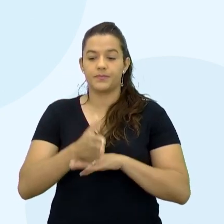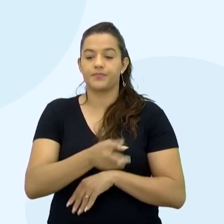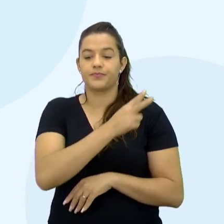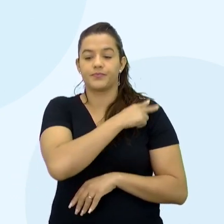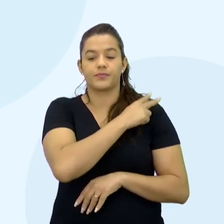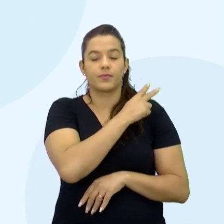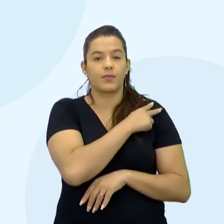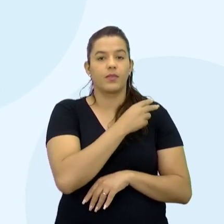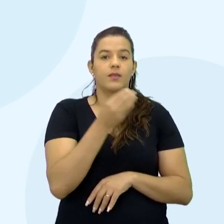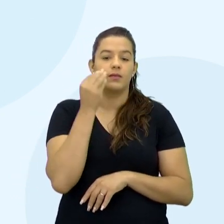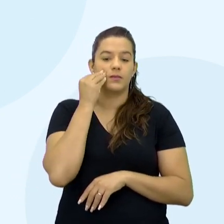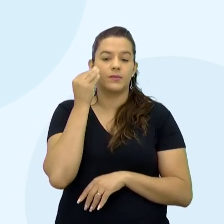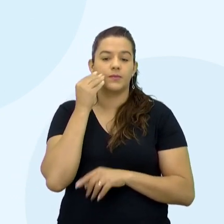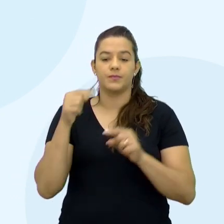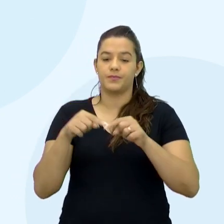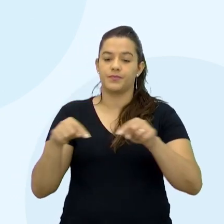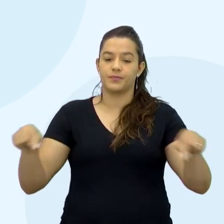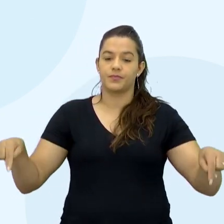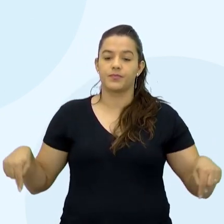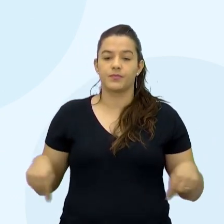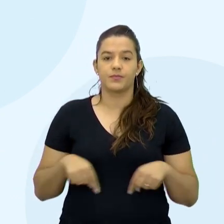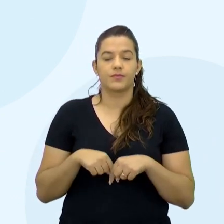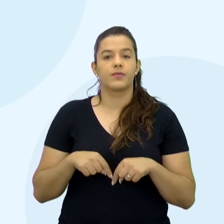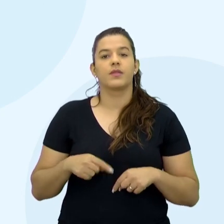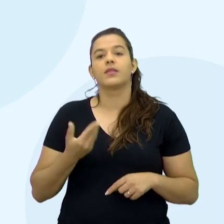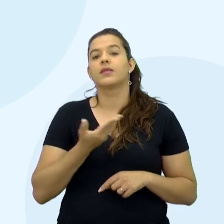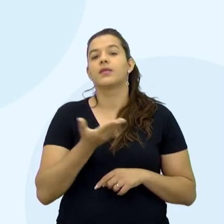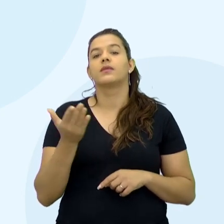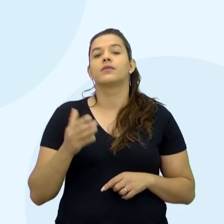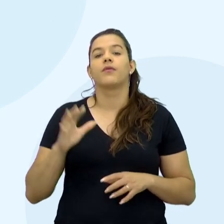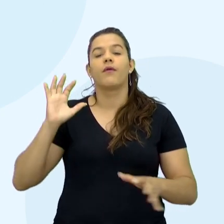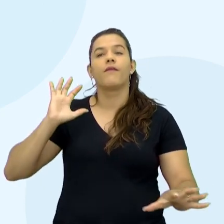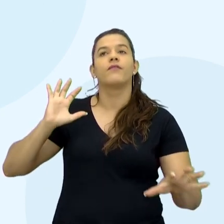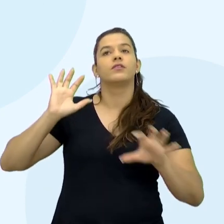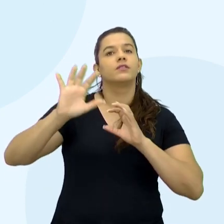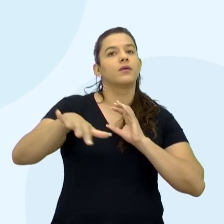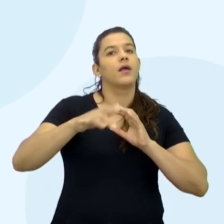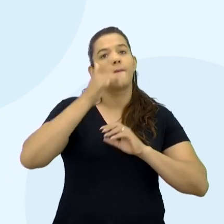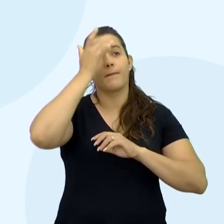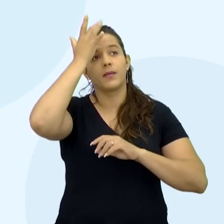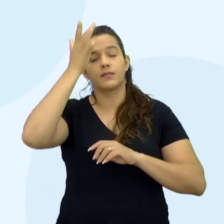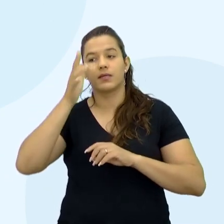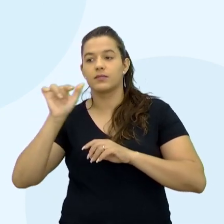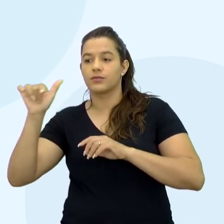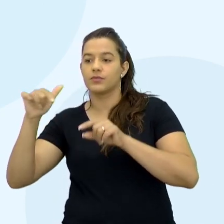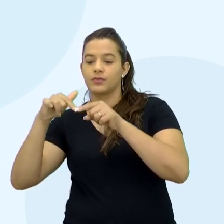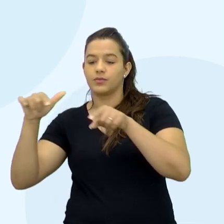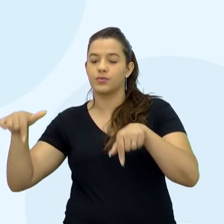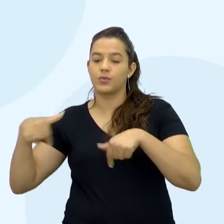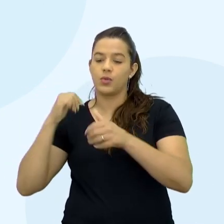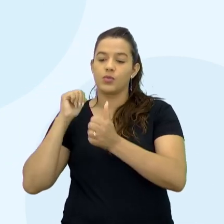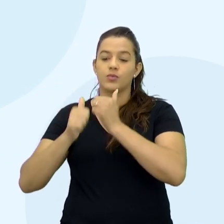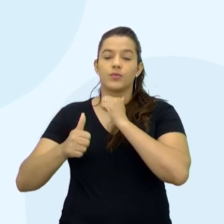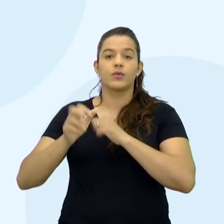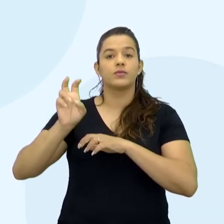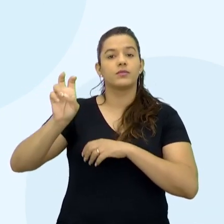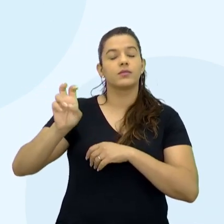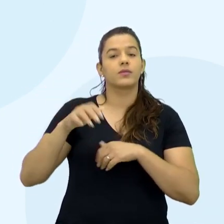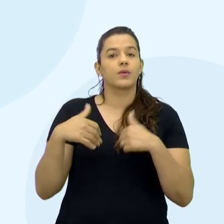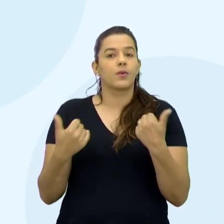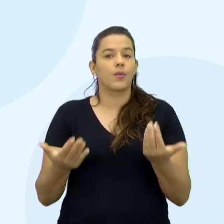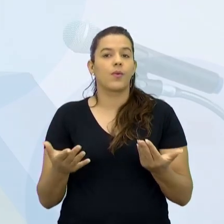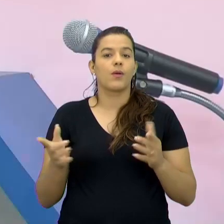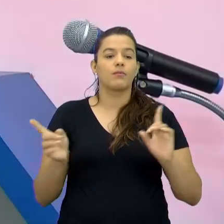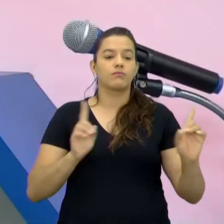nunca ter colocado o pé ali Sobre a bola do futsal Será que o futsal foi mais fácil Que o futebol de cinco Nunca vivenciou o futsal É então Talvez a